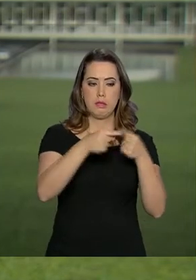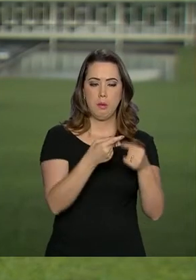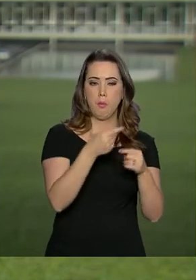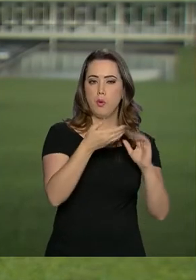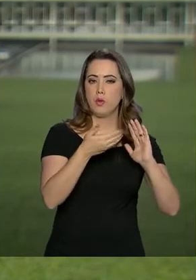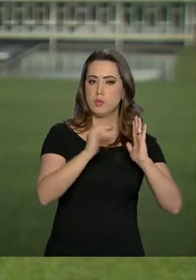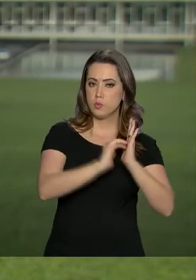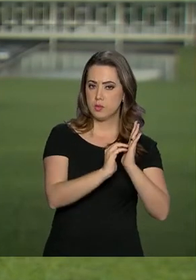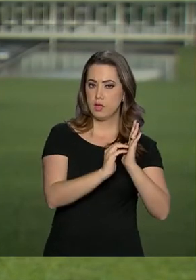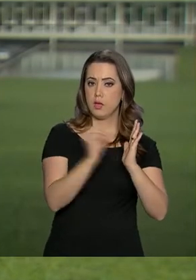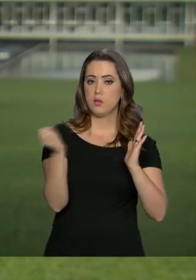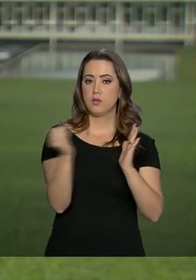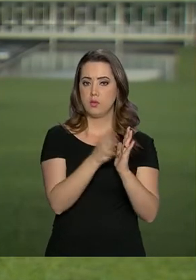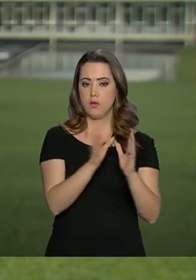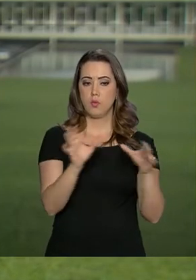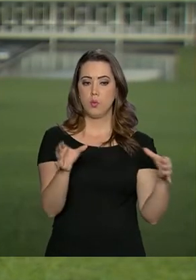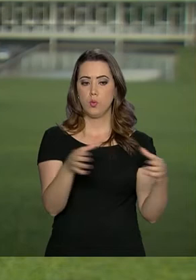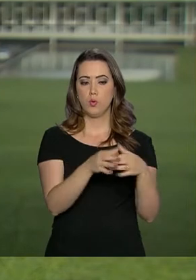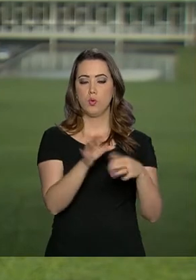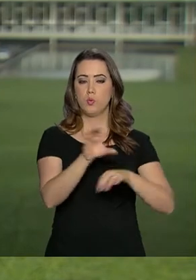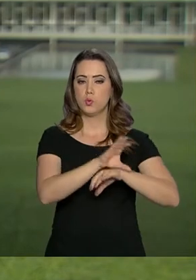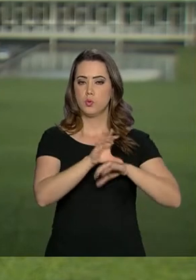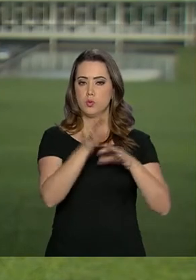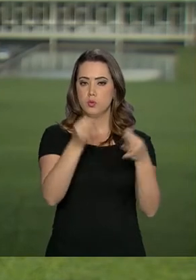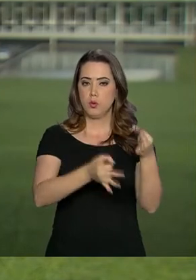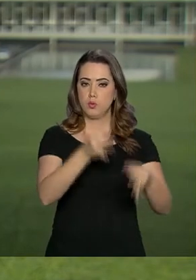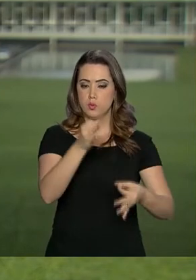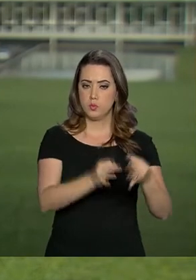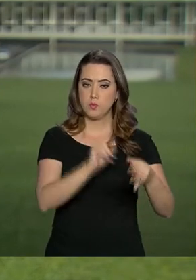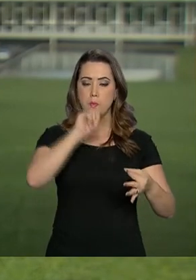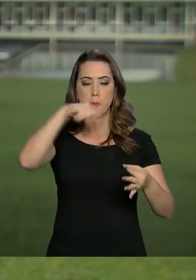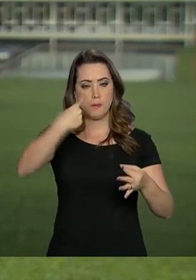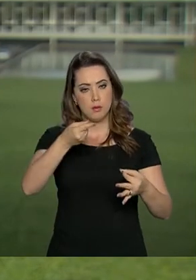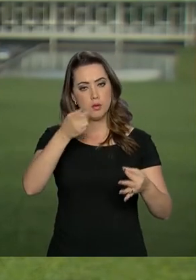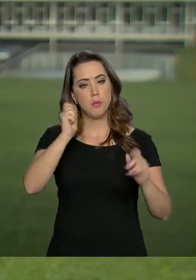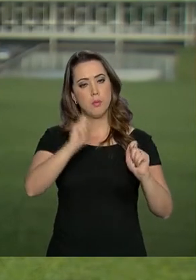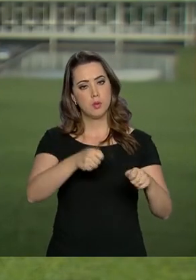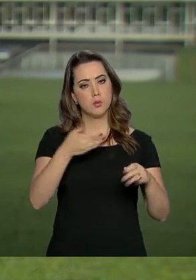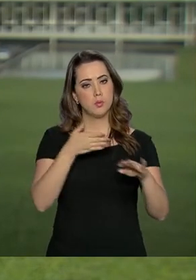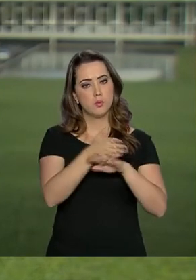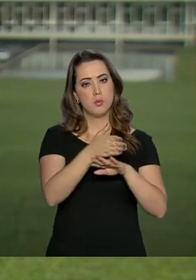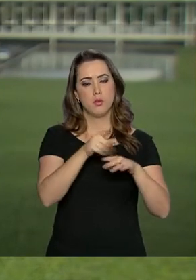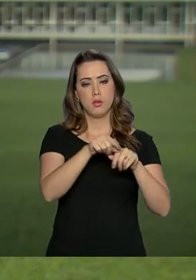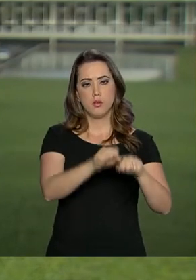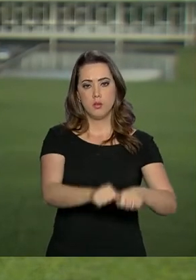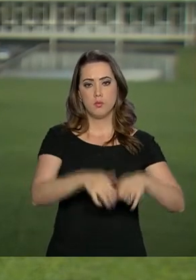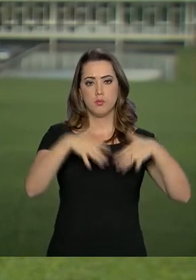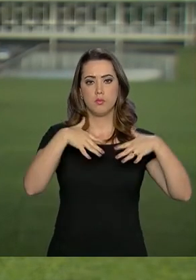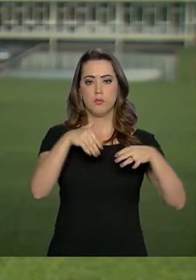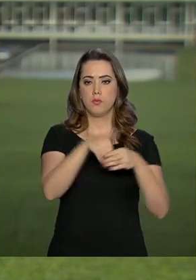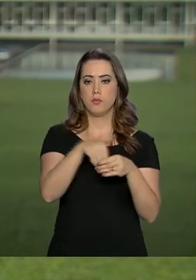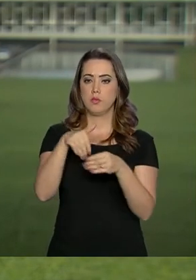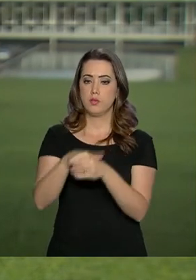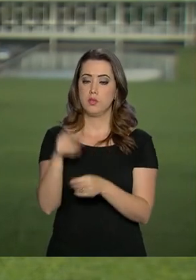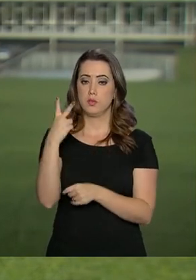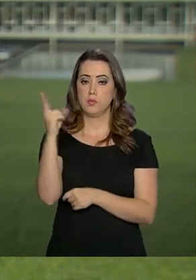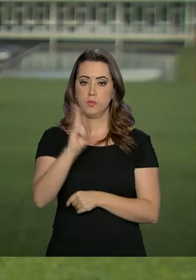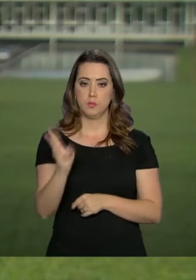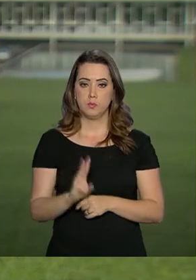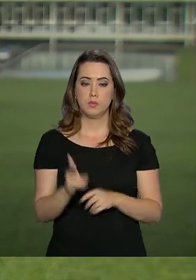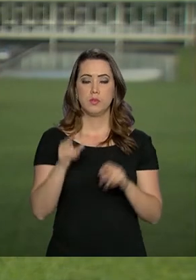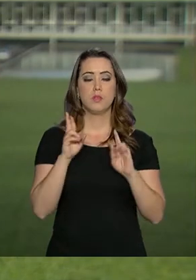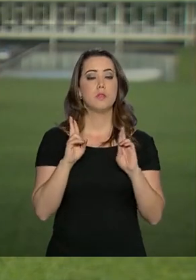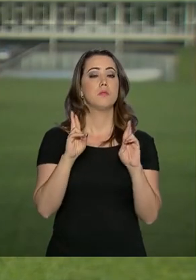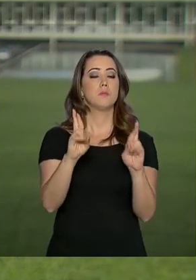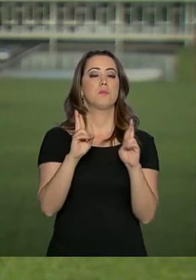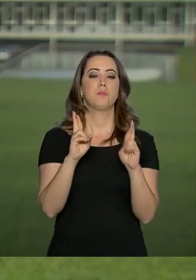a nova Previdência segue para a Comissão de Constituição e Justiça. E depois, finalmente, para a votação em dois turnos no plenário. A